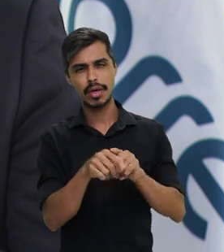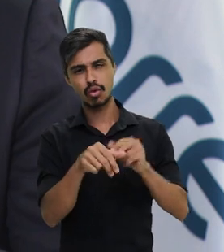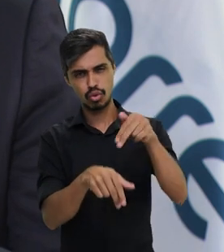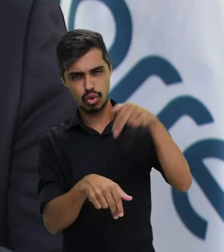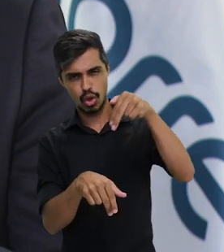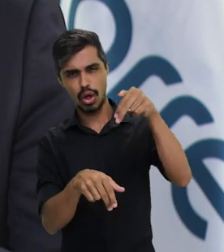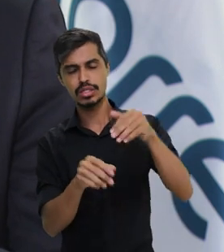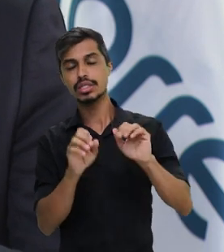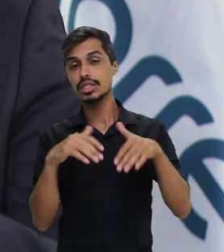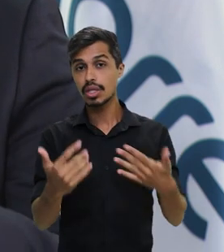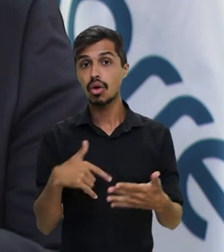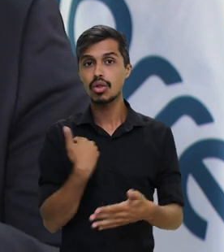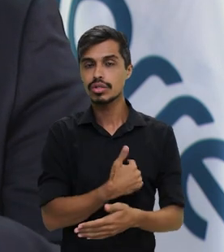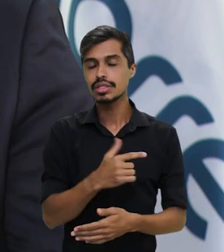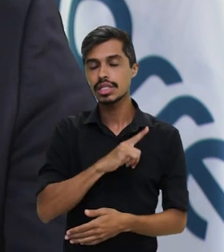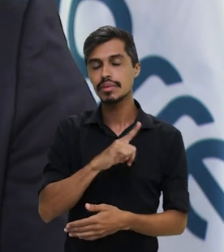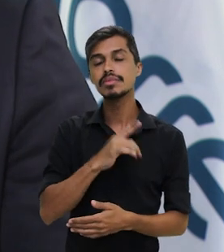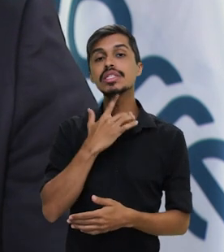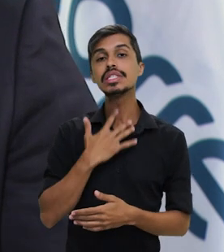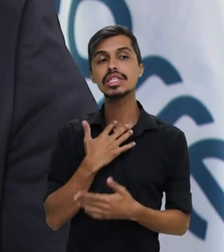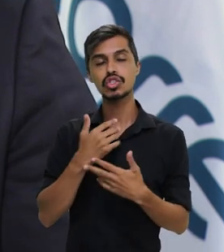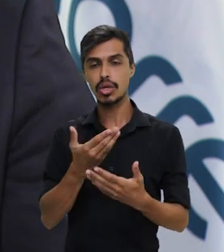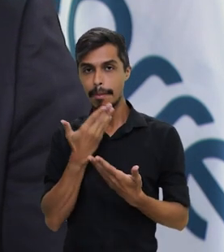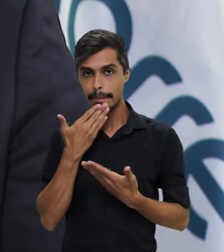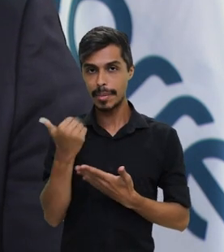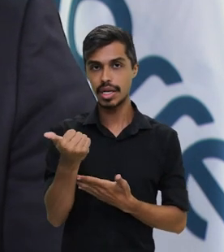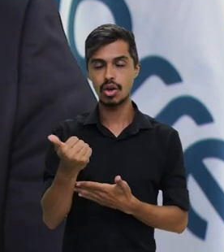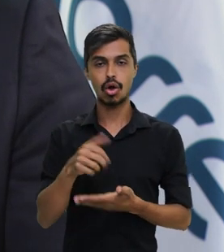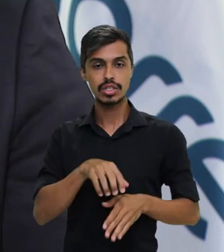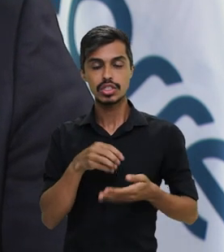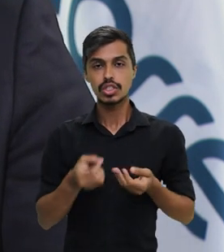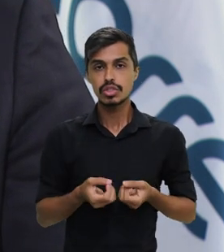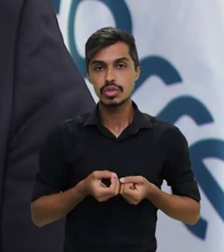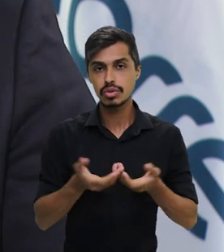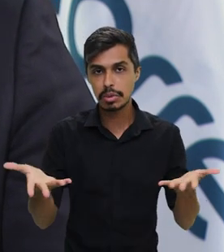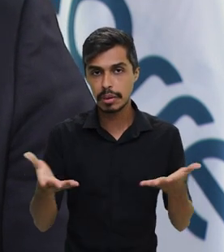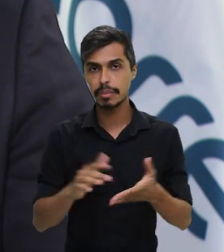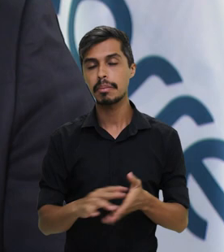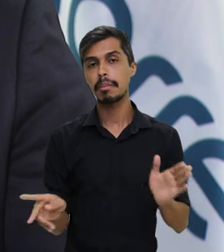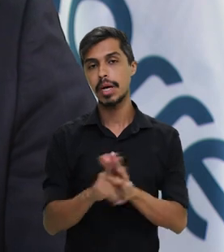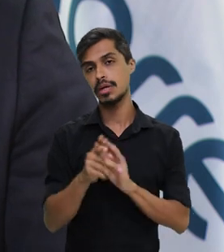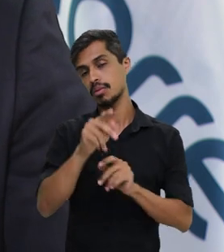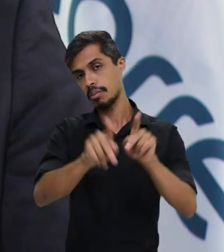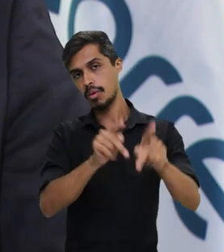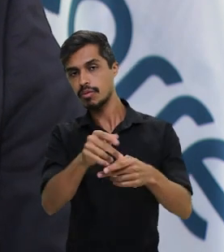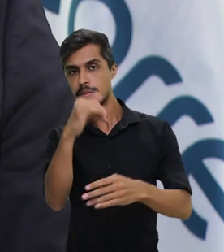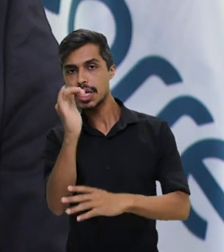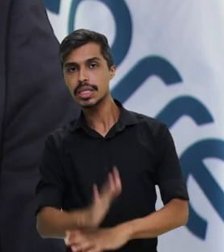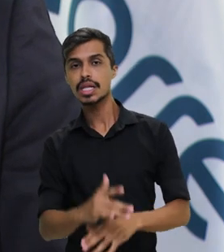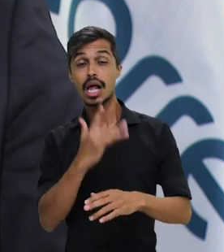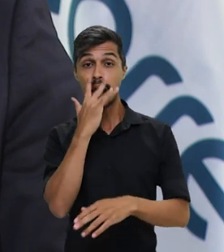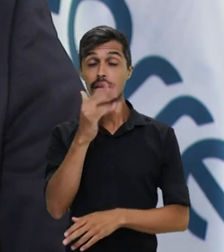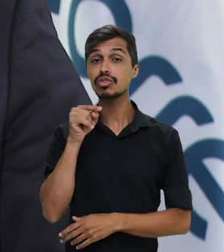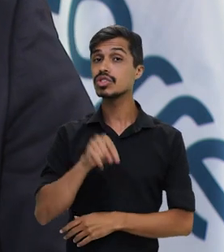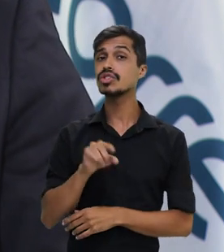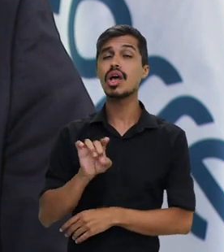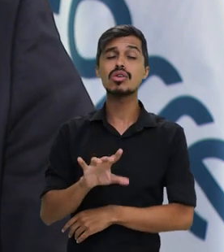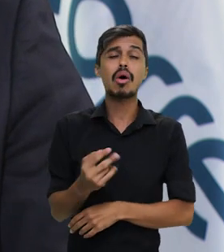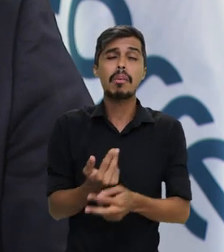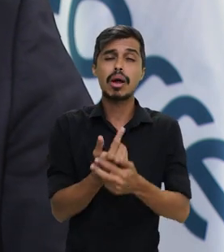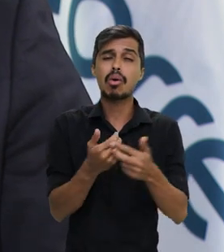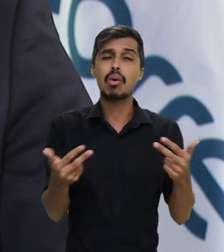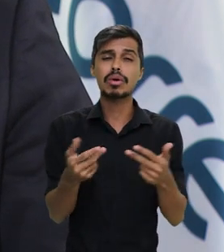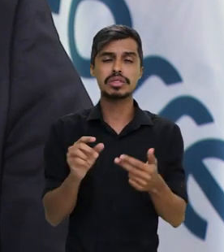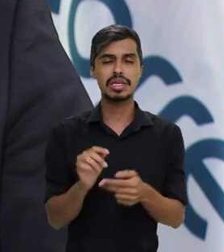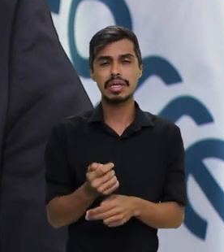pretende, na verdade, melhorar a nossa eficiência de prestação de serviços para o povo brasileiro. Então, acho que esse é um pedaço apenas dos